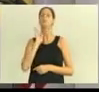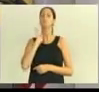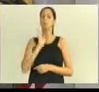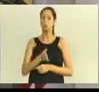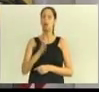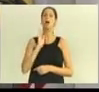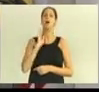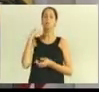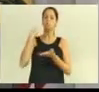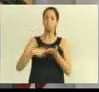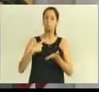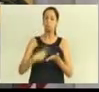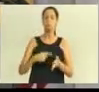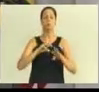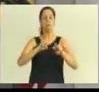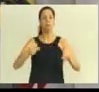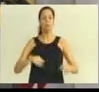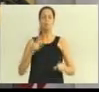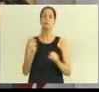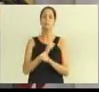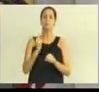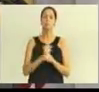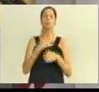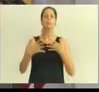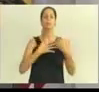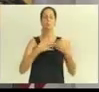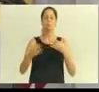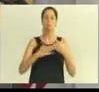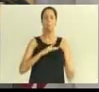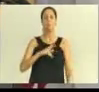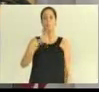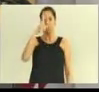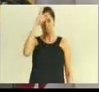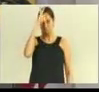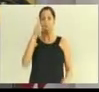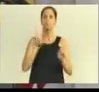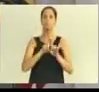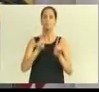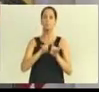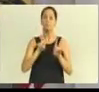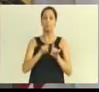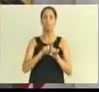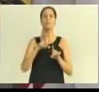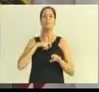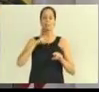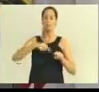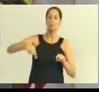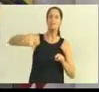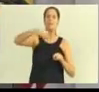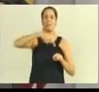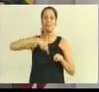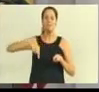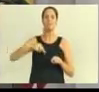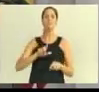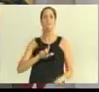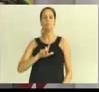terrenos para a construção dos terminais da Itopave e do Leite Estrevo. Um avanço na integração do nosso sistema. Já está fazendo a licitação de